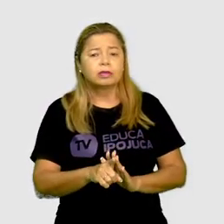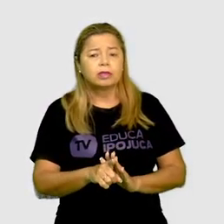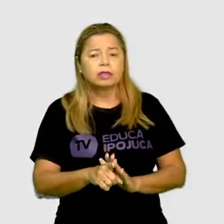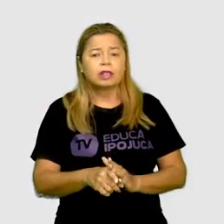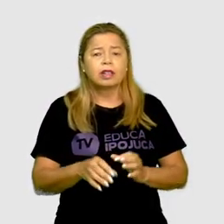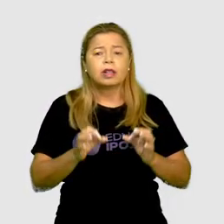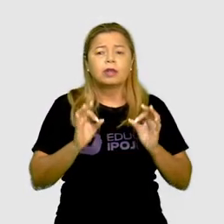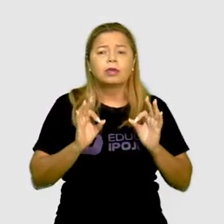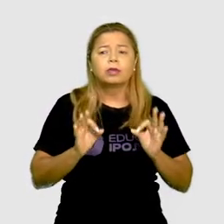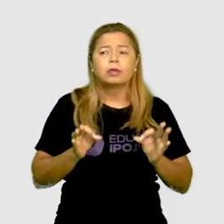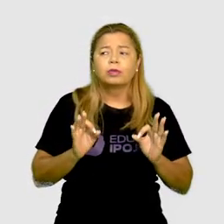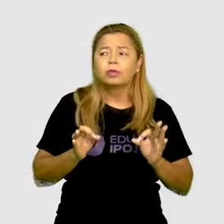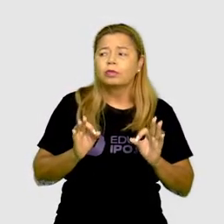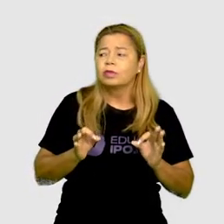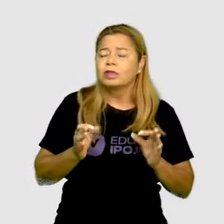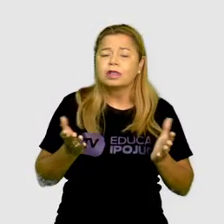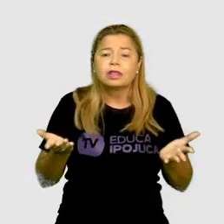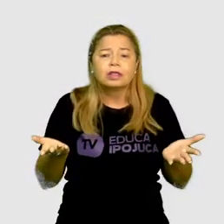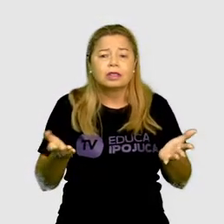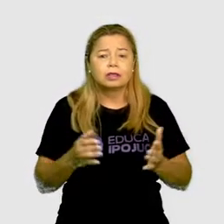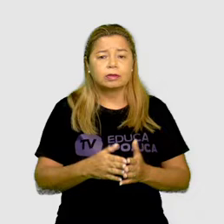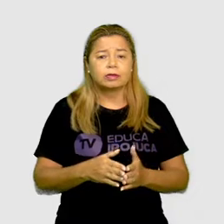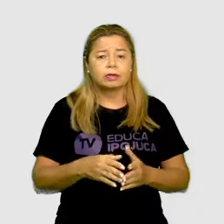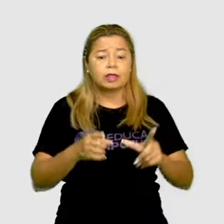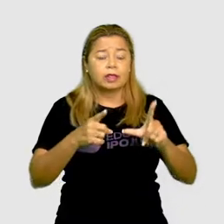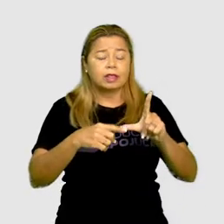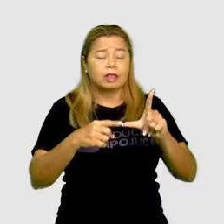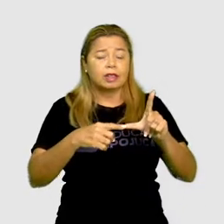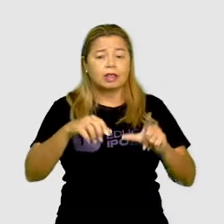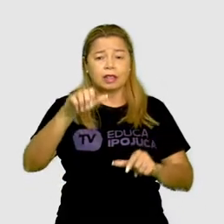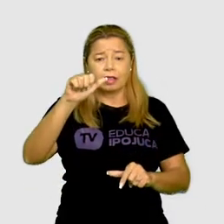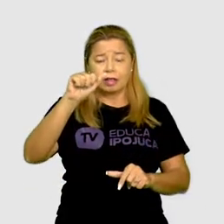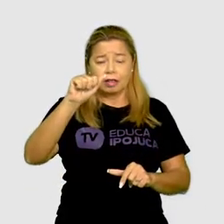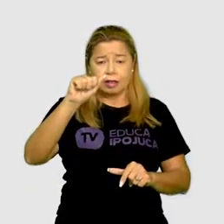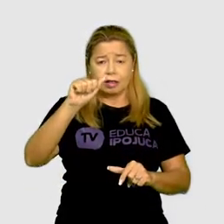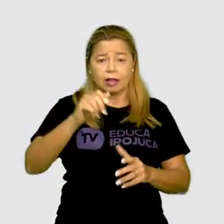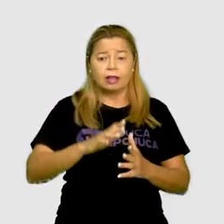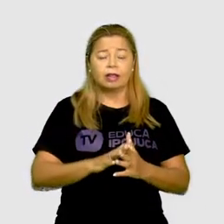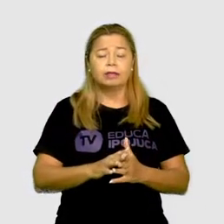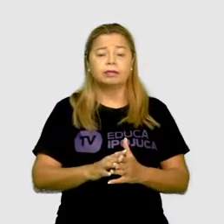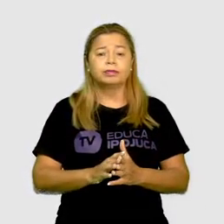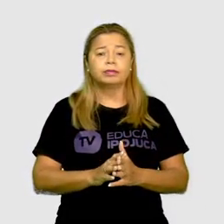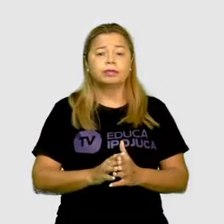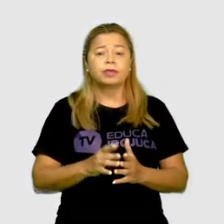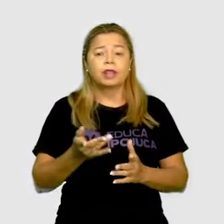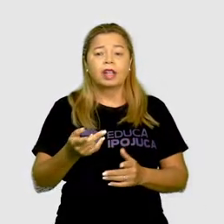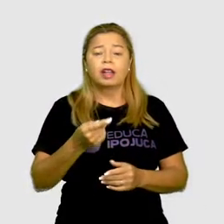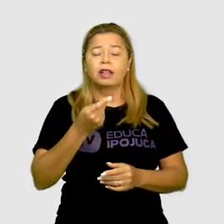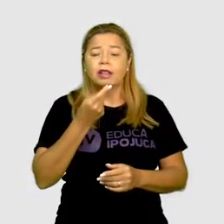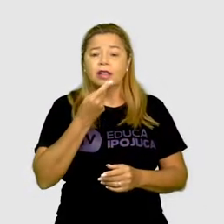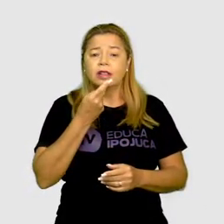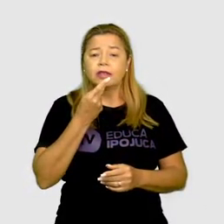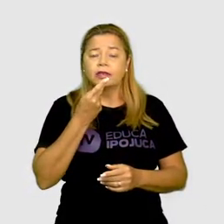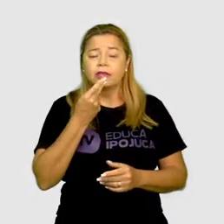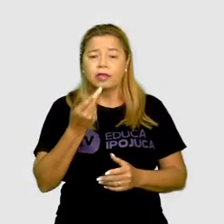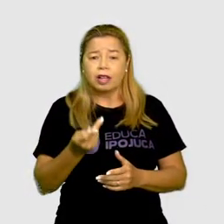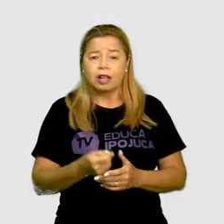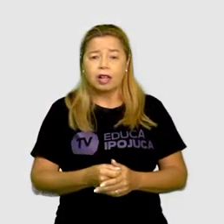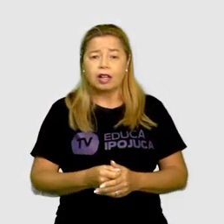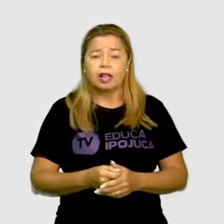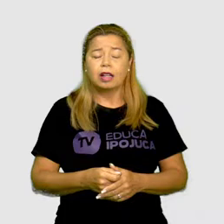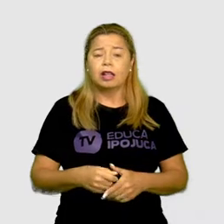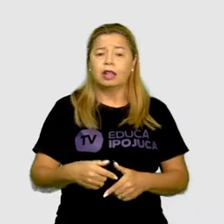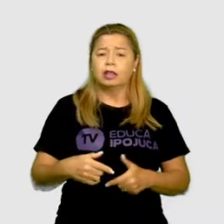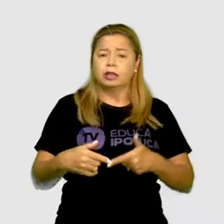alternativa correta? A letra A diz que para completar corretamente seriam 2